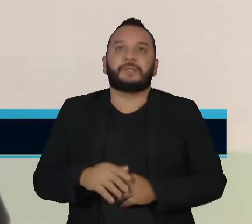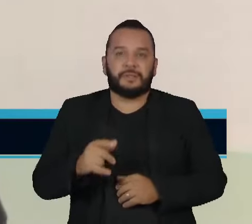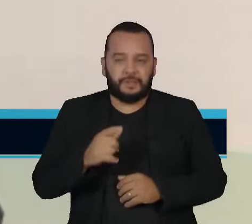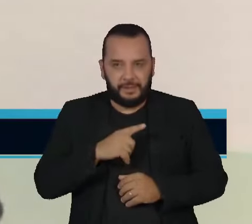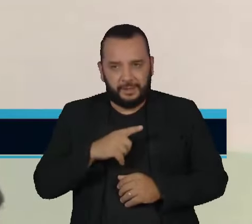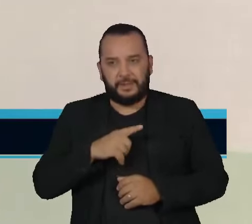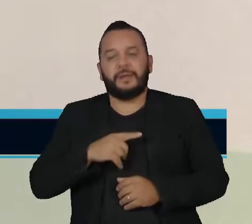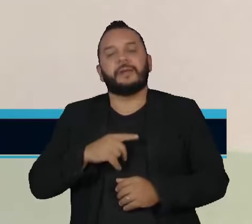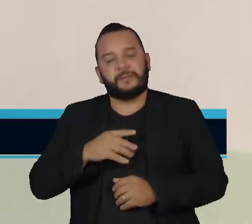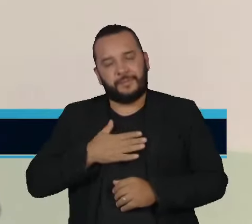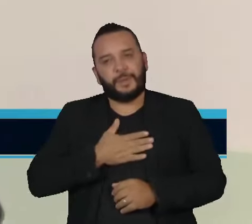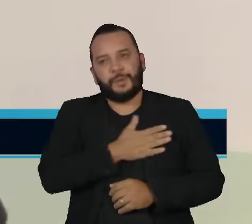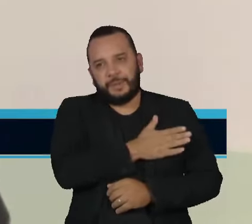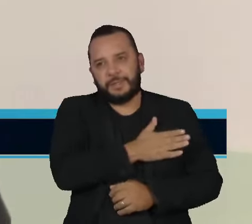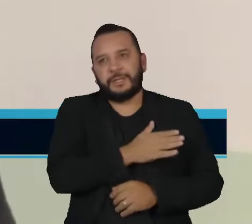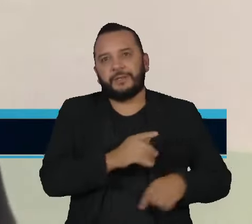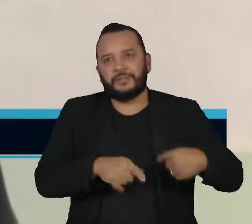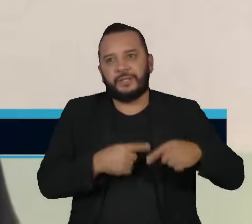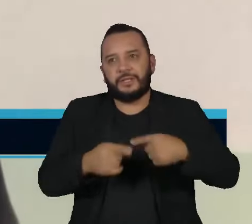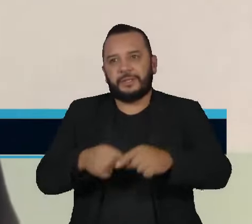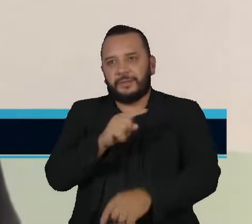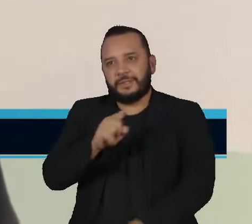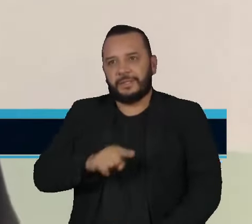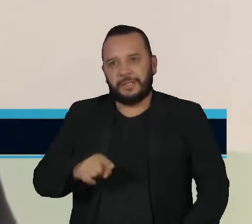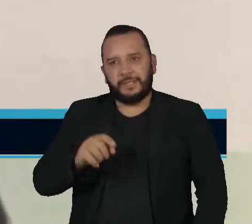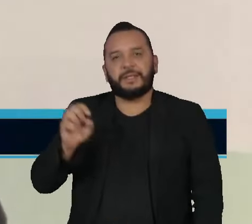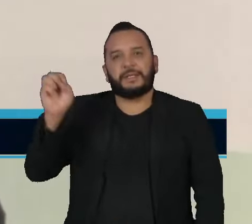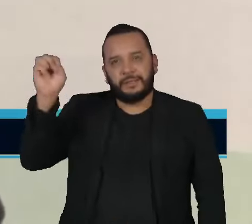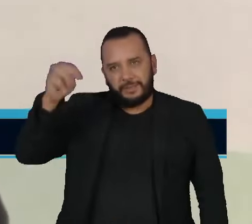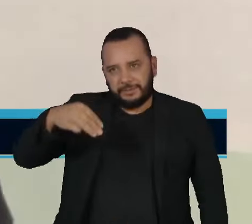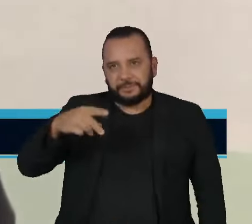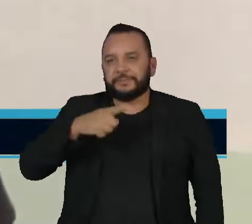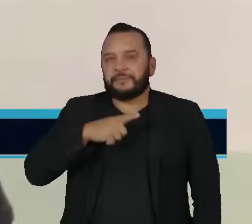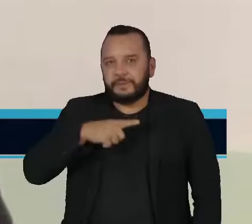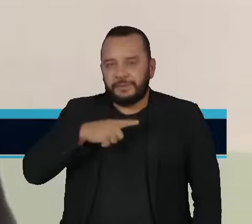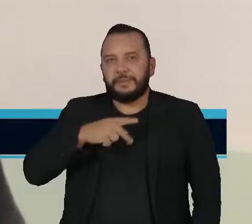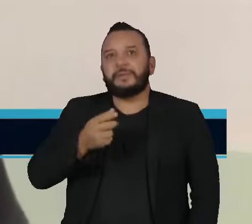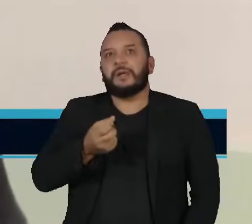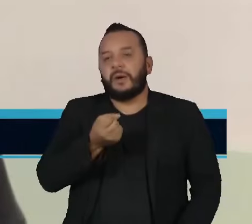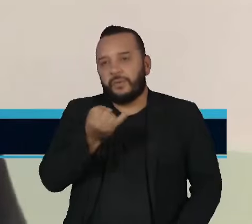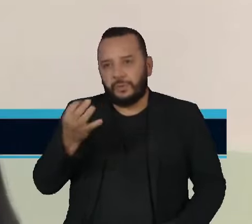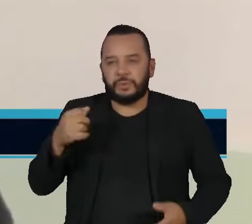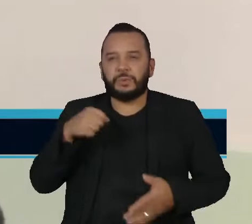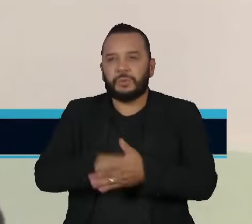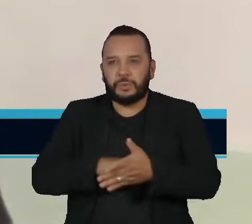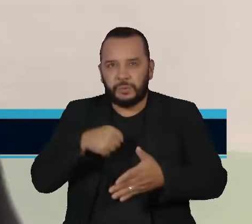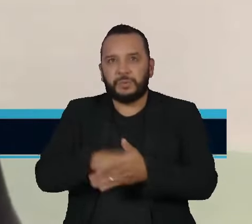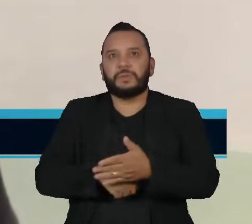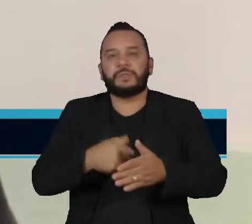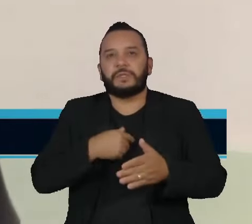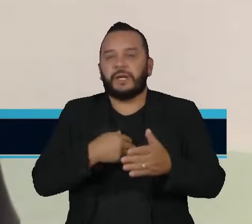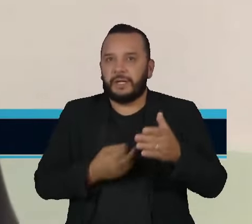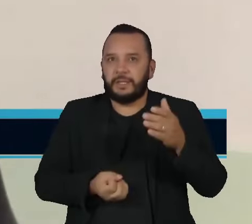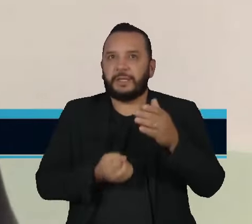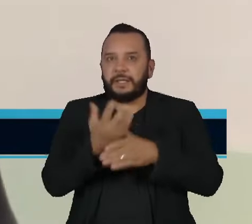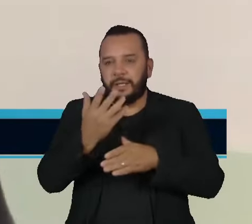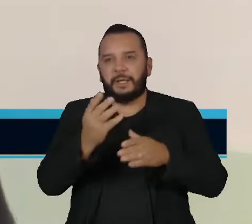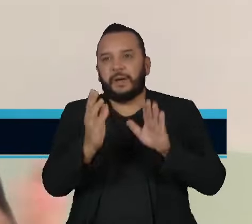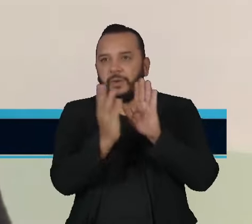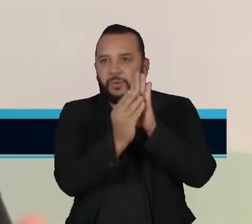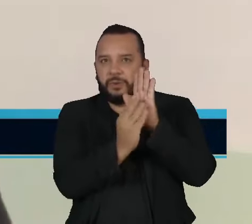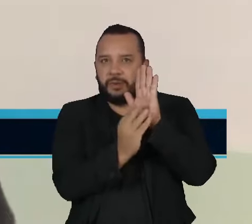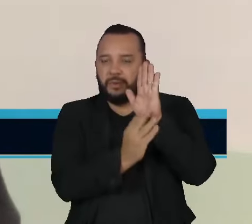Z, sim, mas tem uma galera ali que busca, que corre atrás, que faz esse conteúdo virar um conteúdo